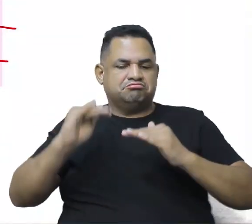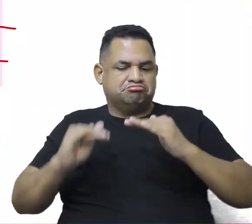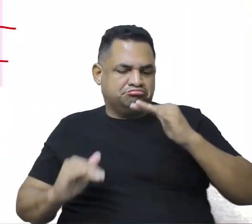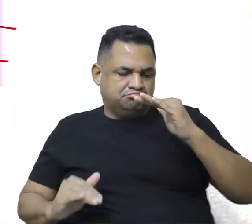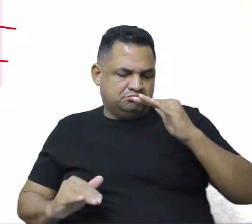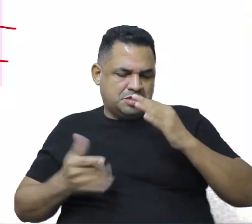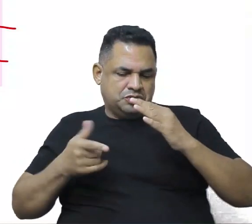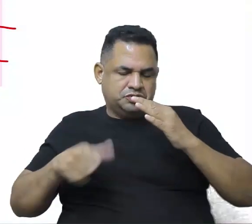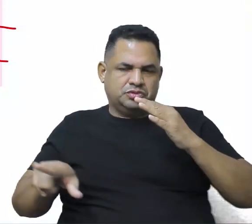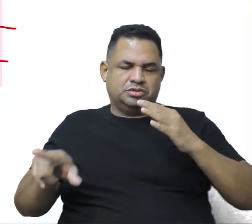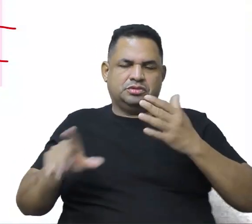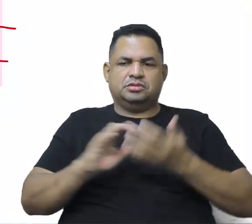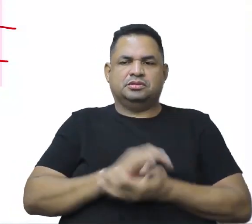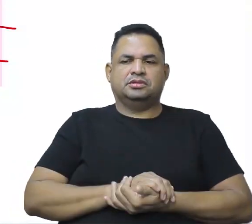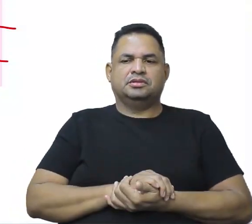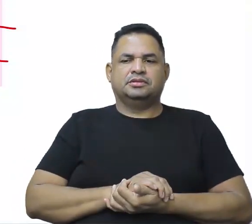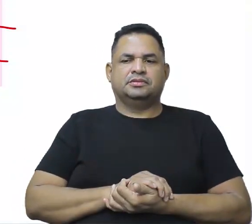tem, né?